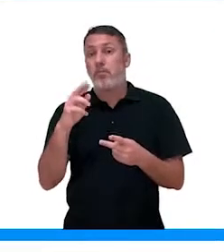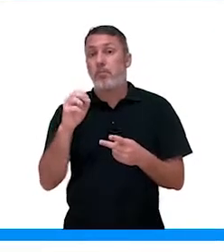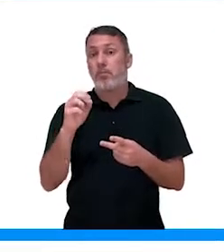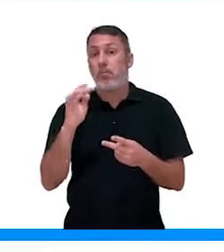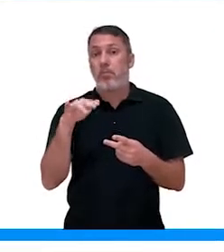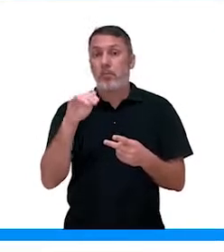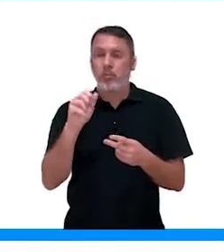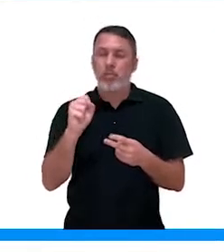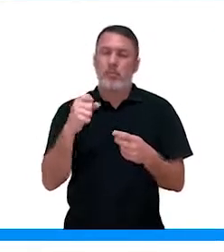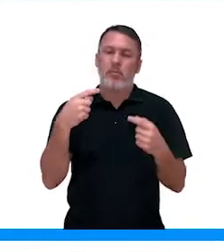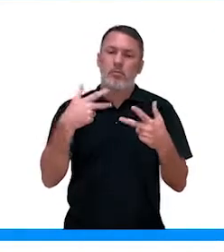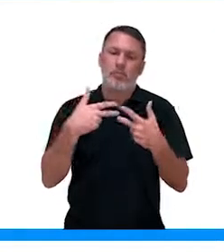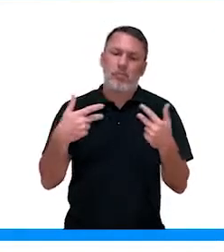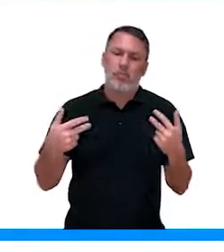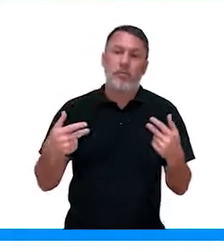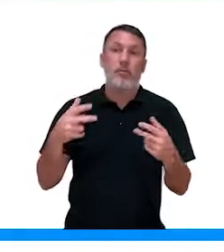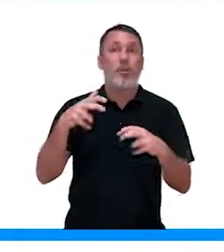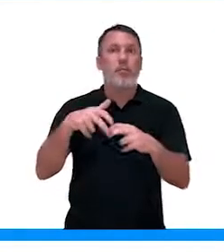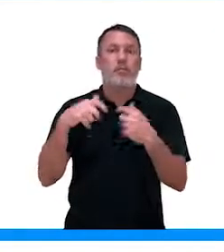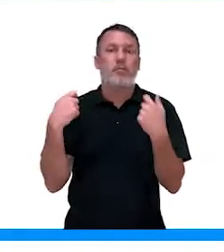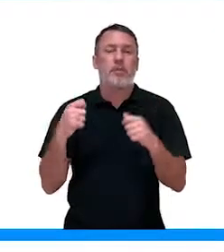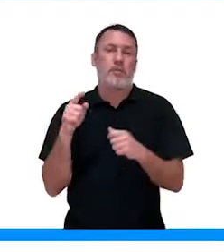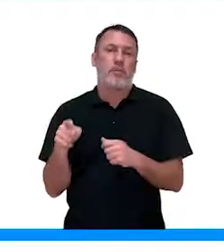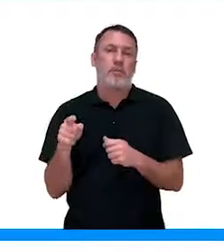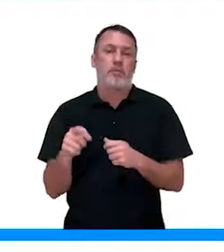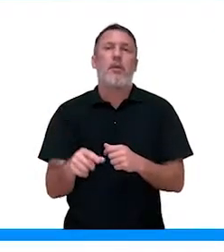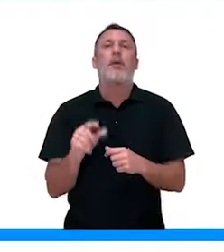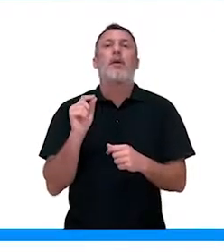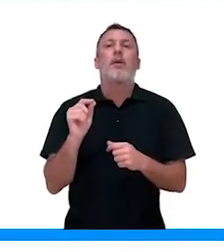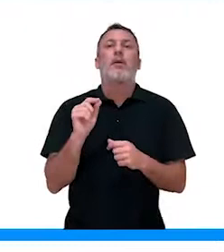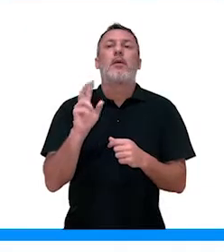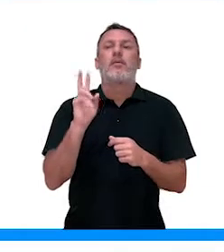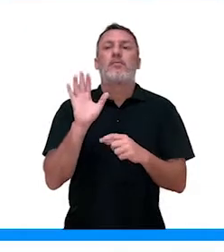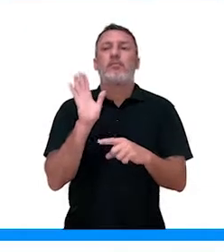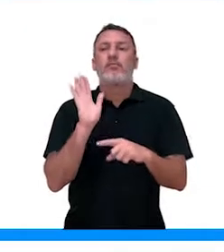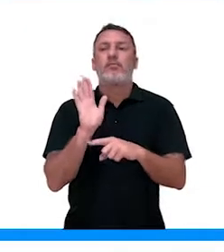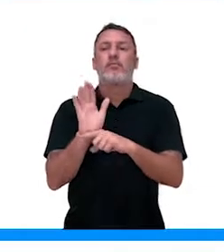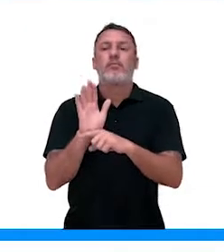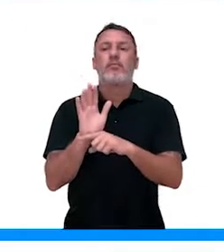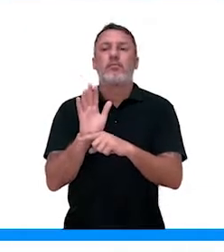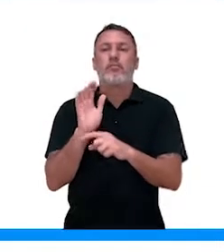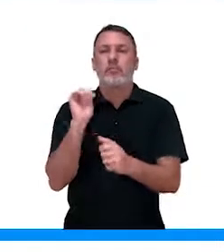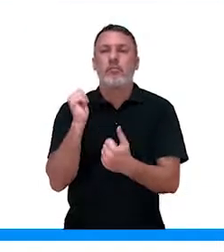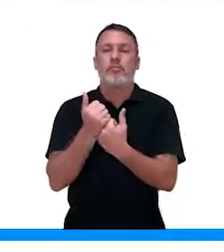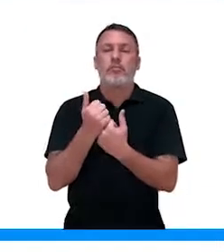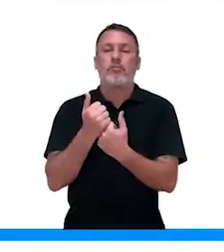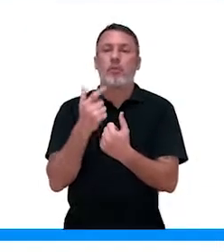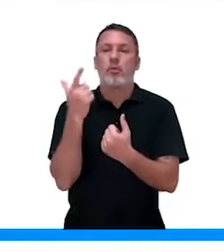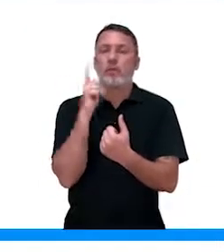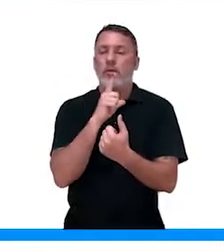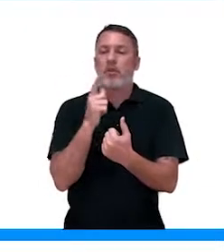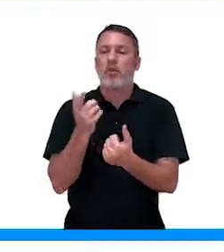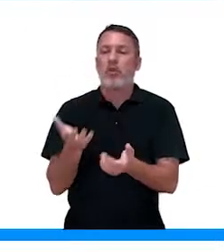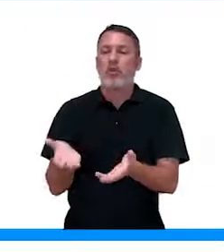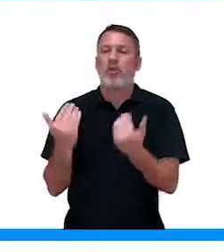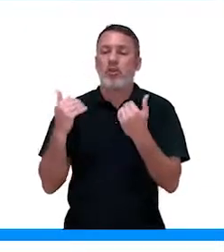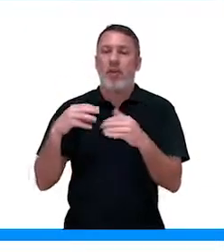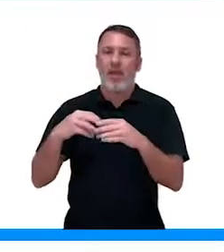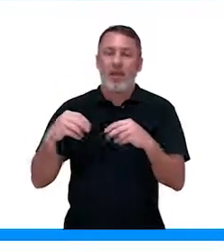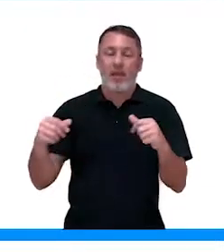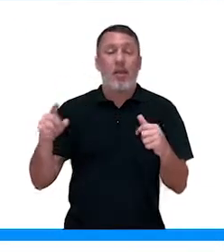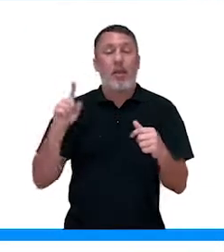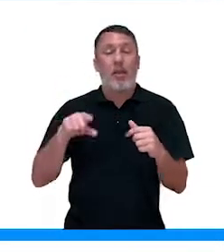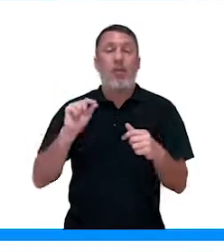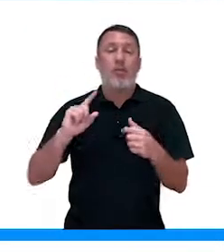Então, as plantas, elas precisam desse nitrogênio e quem vai fazer a fixação dele para elas conseguirem retirar do